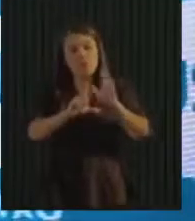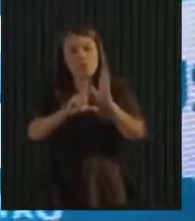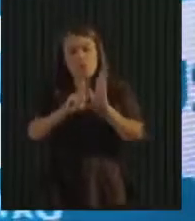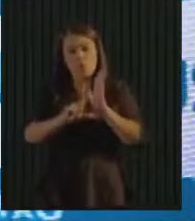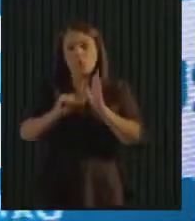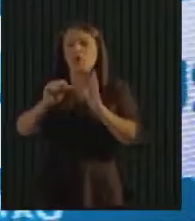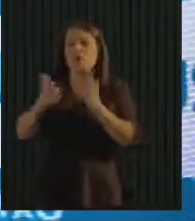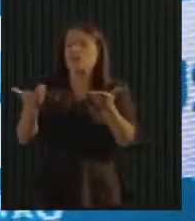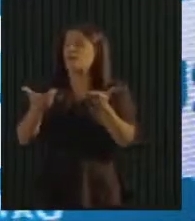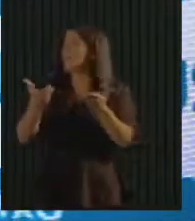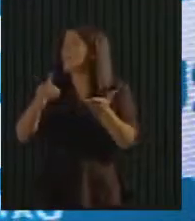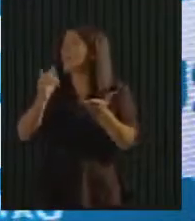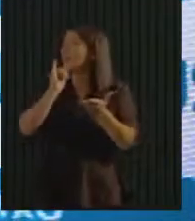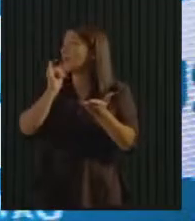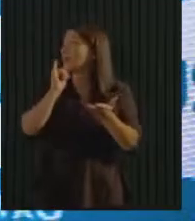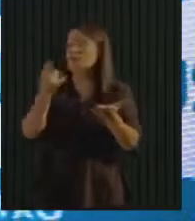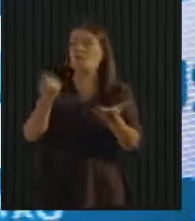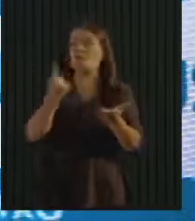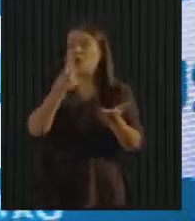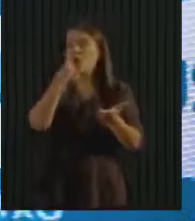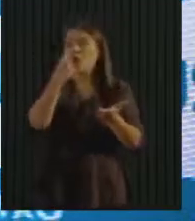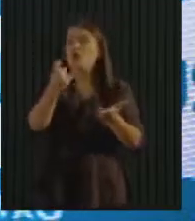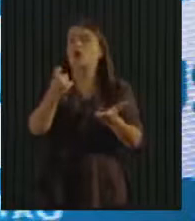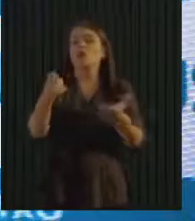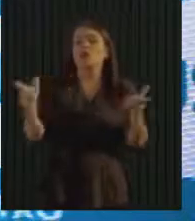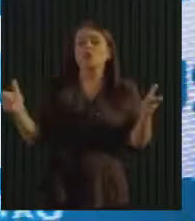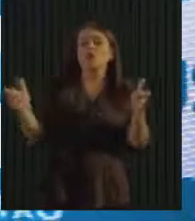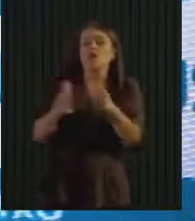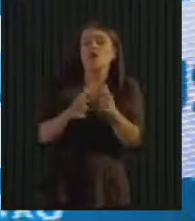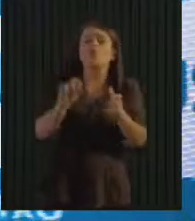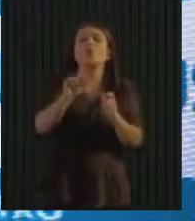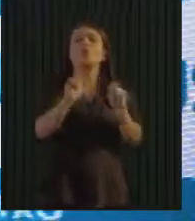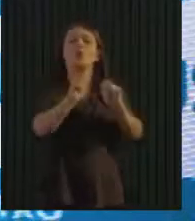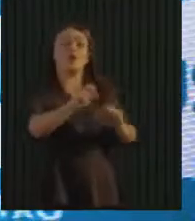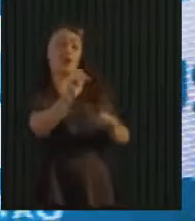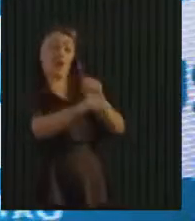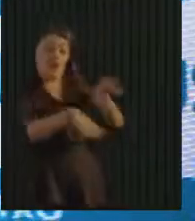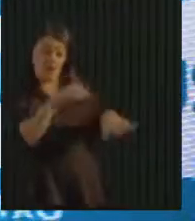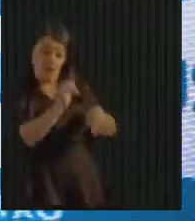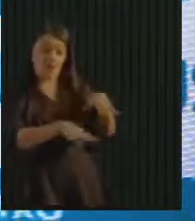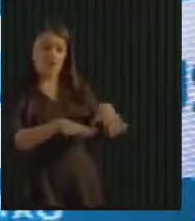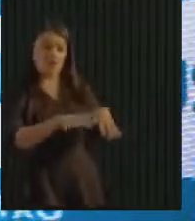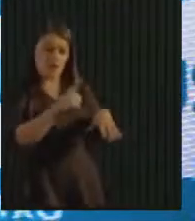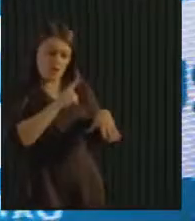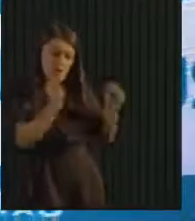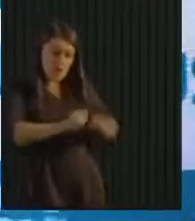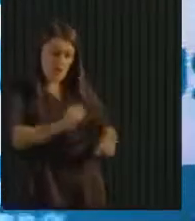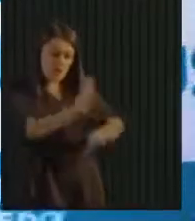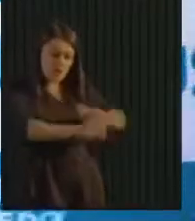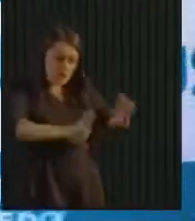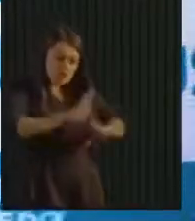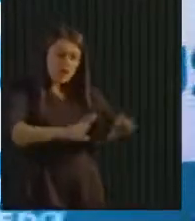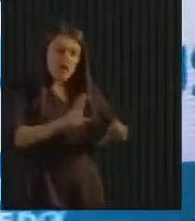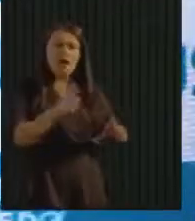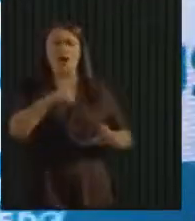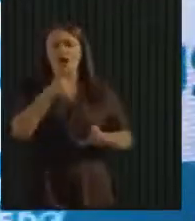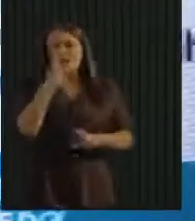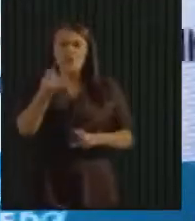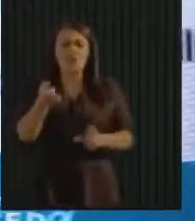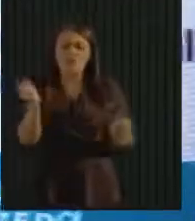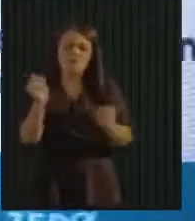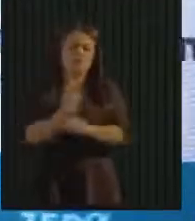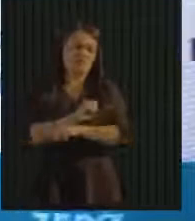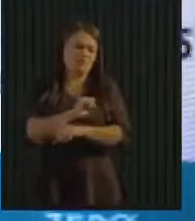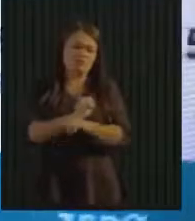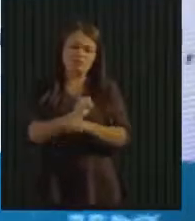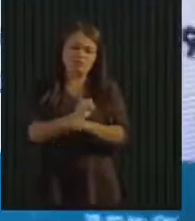basicamente, o lixo zero começa identificando as três frações, o que é reciclável, seco, o que é reciclável, orgânico e o que